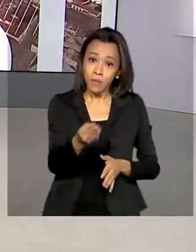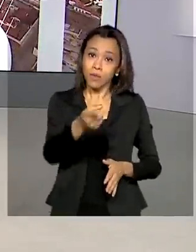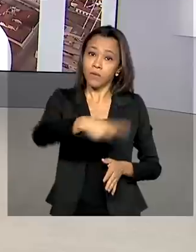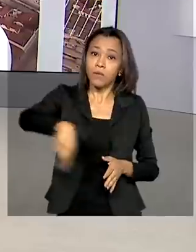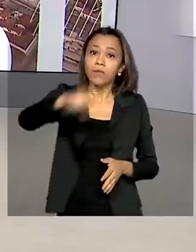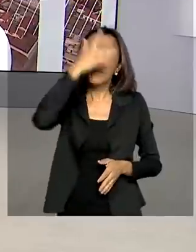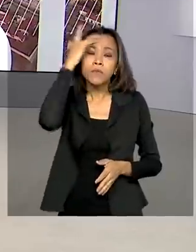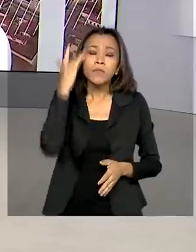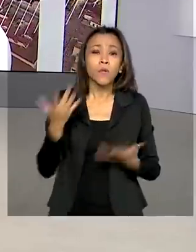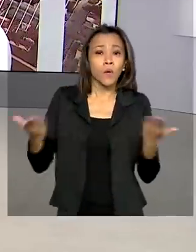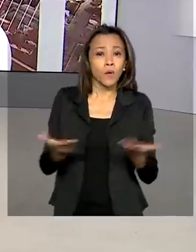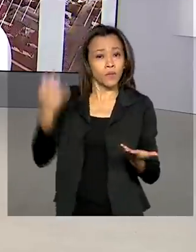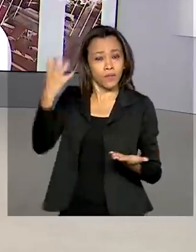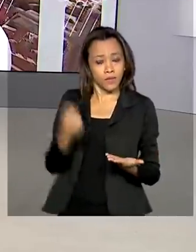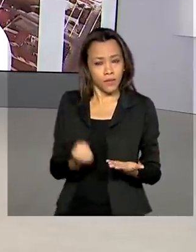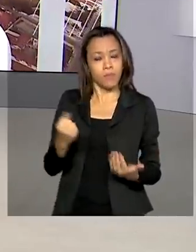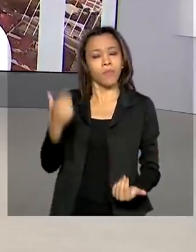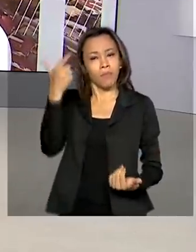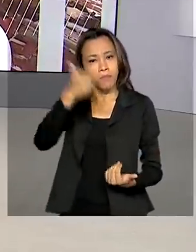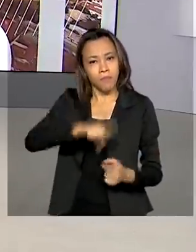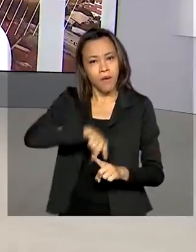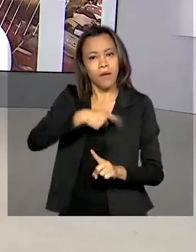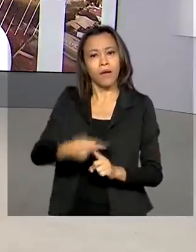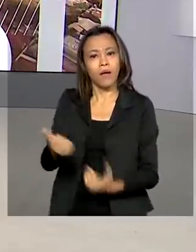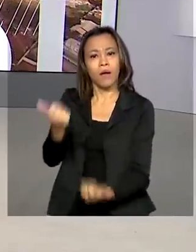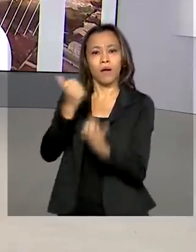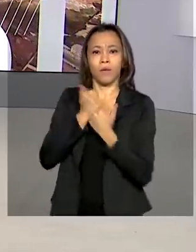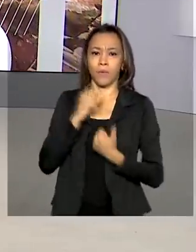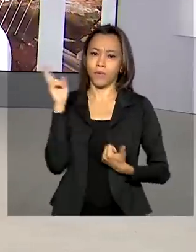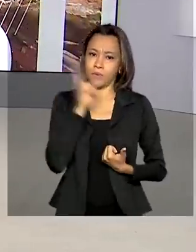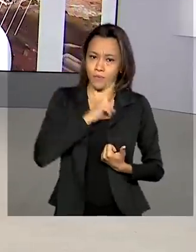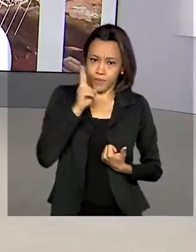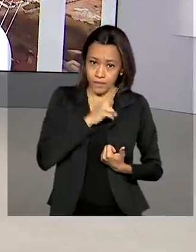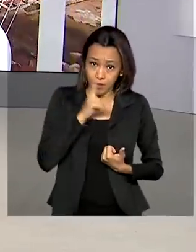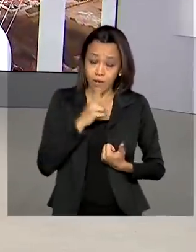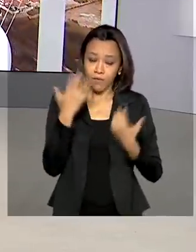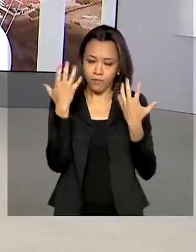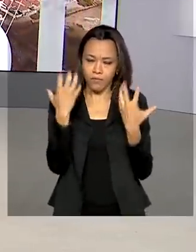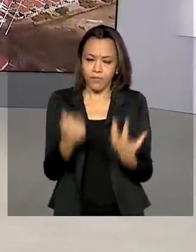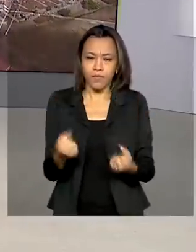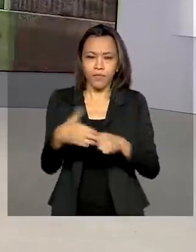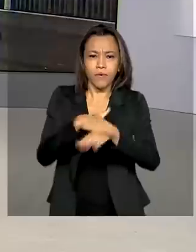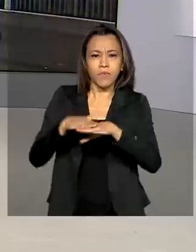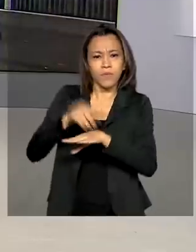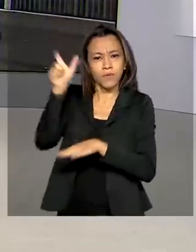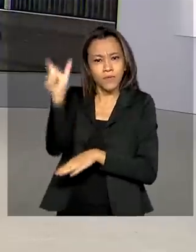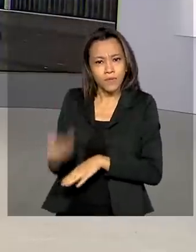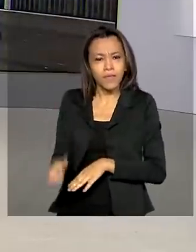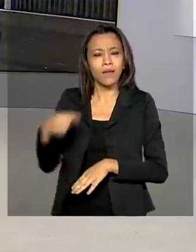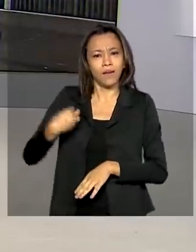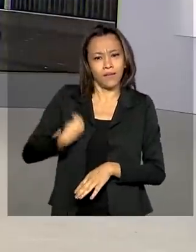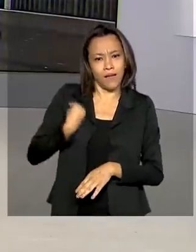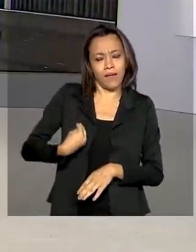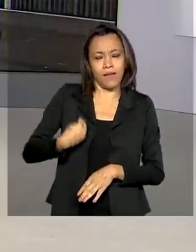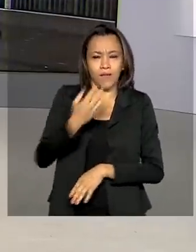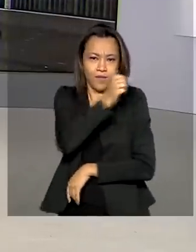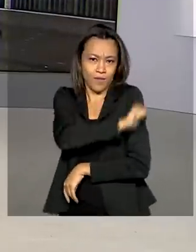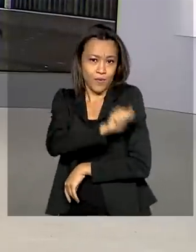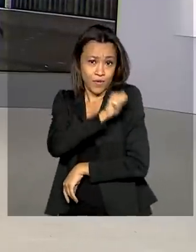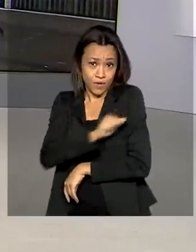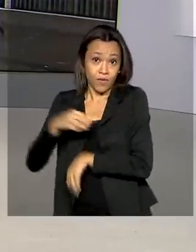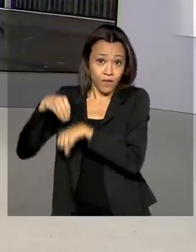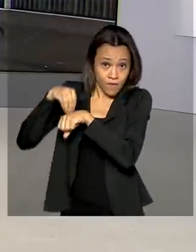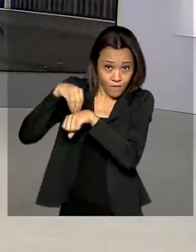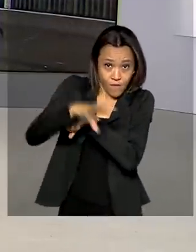recebem hoje mais uma parcela do auxílio emergencial. Vamos falar então com o Maurício de Almeida, direto do Rio de Janeiro. Ele traz ao vivo para a gente as